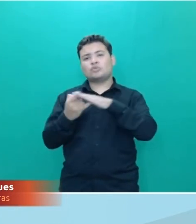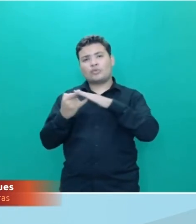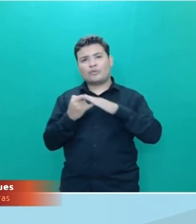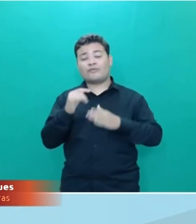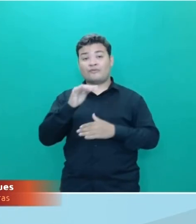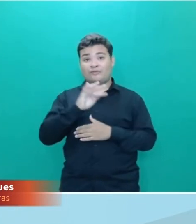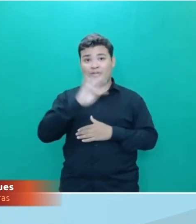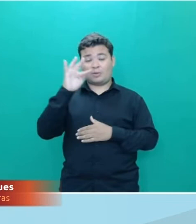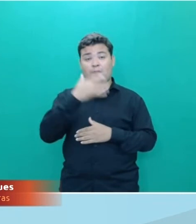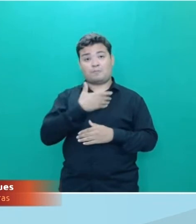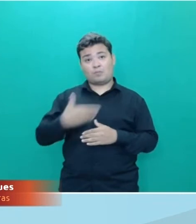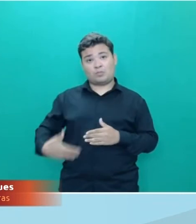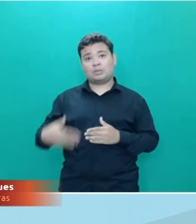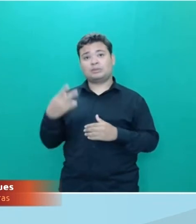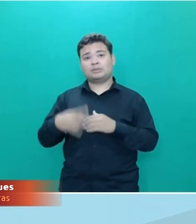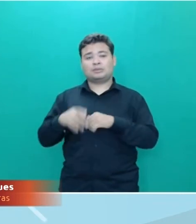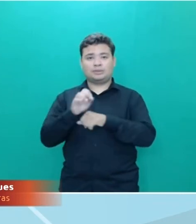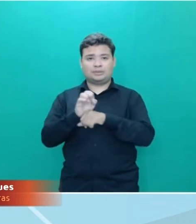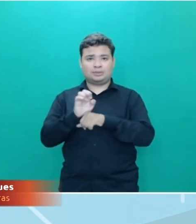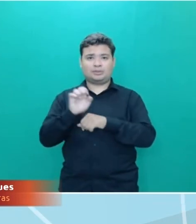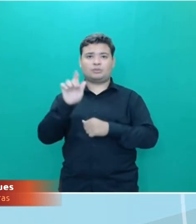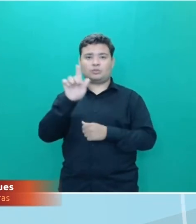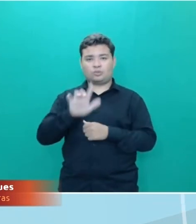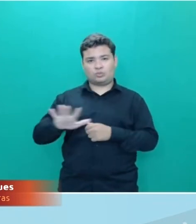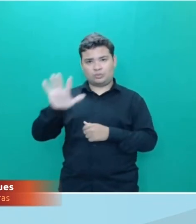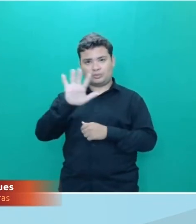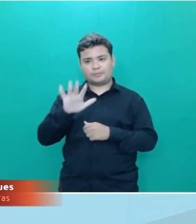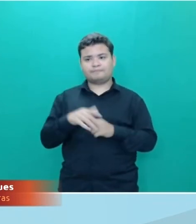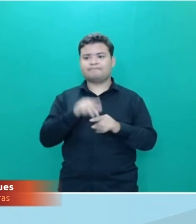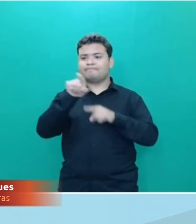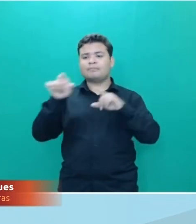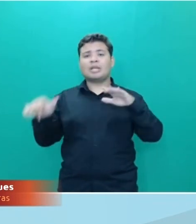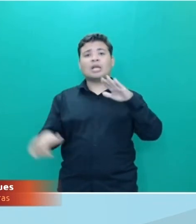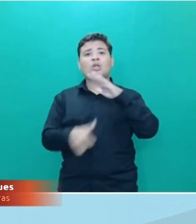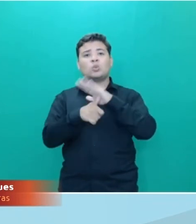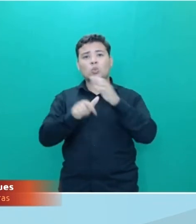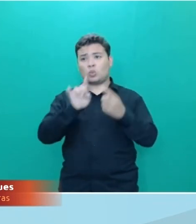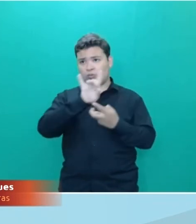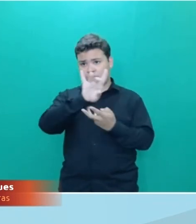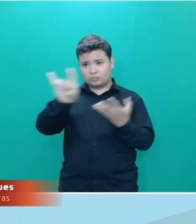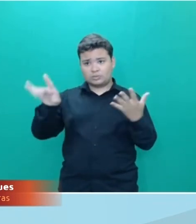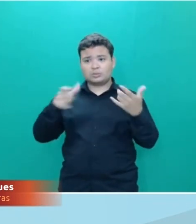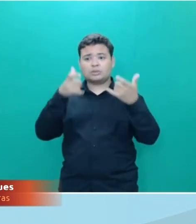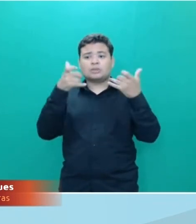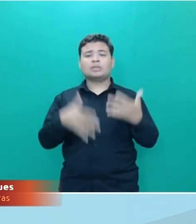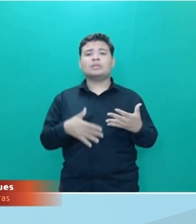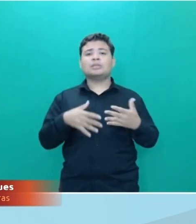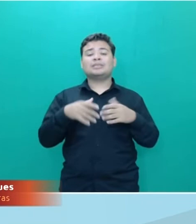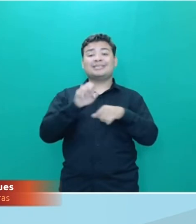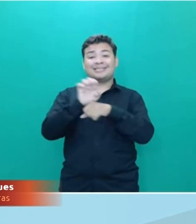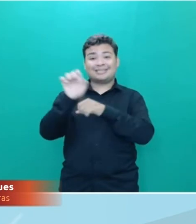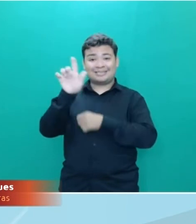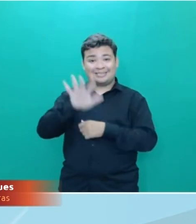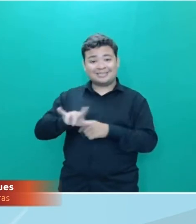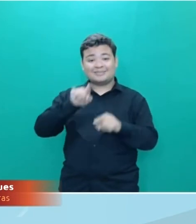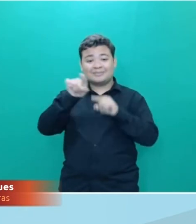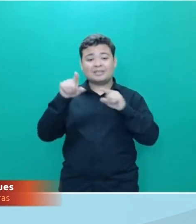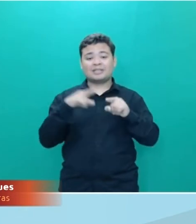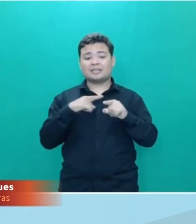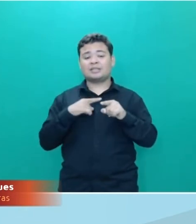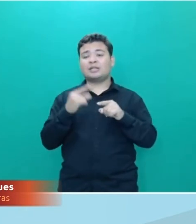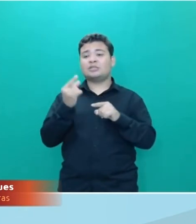Goiás. Segundo os reitores das instituições, em todo o estado de Goiás, as reduções no orçamento